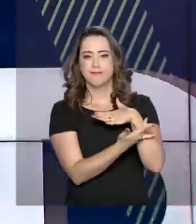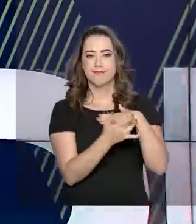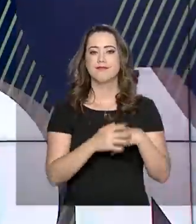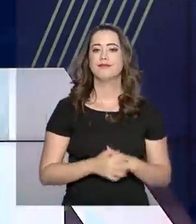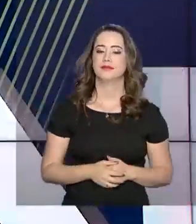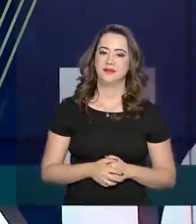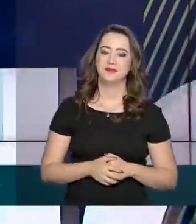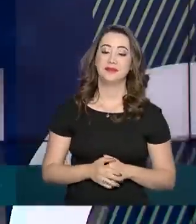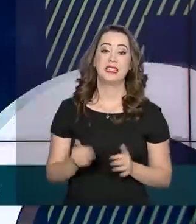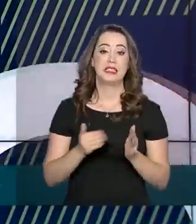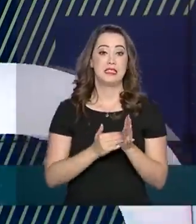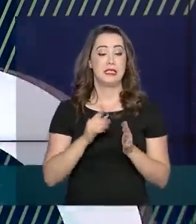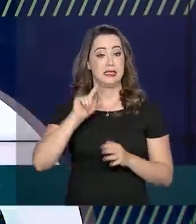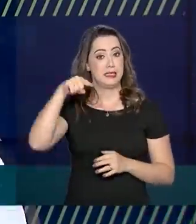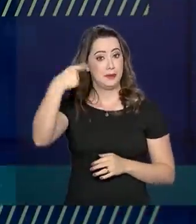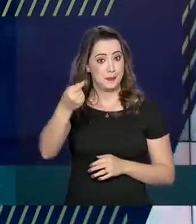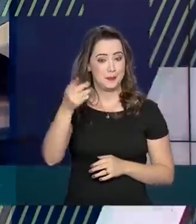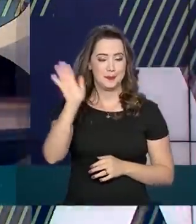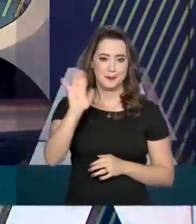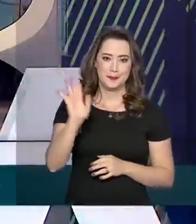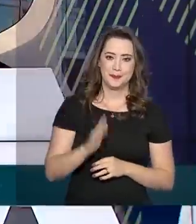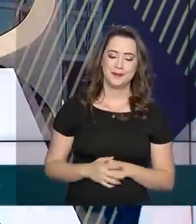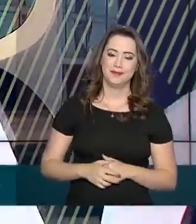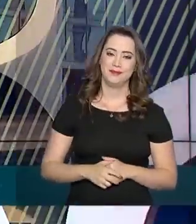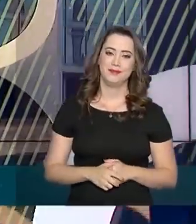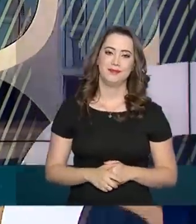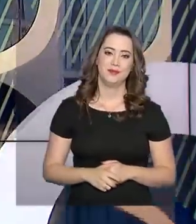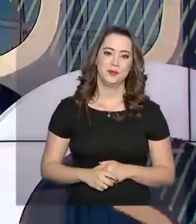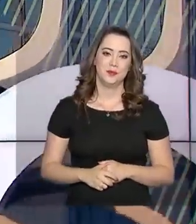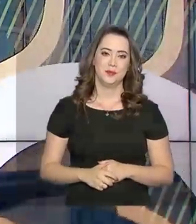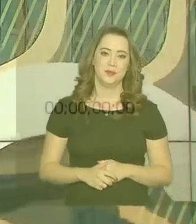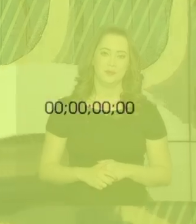pelas redes sociais. Nos vemos na próxima edição. Até lá!